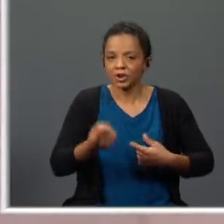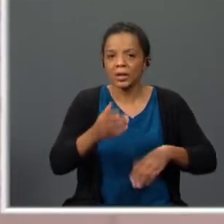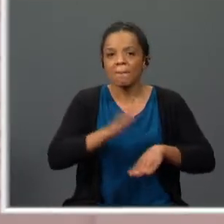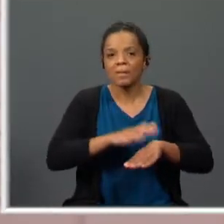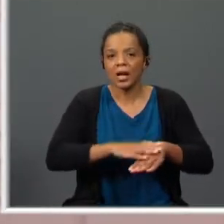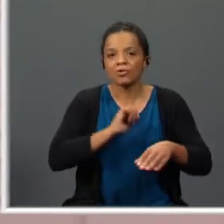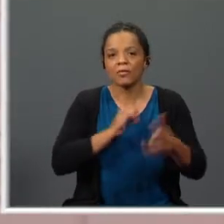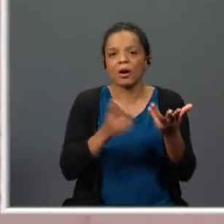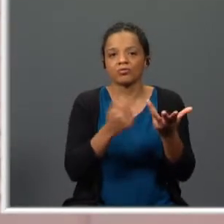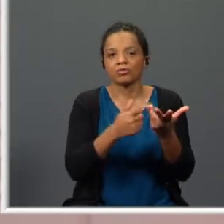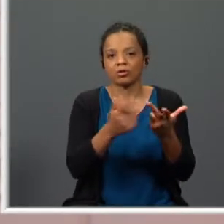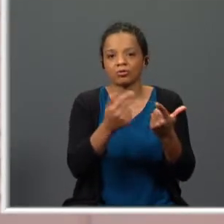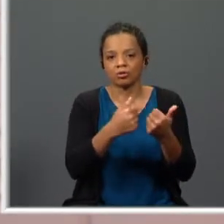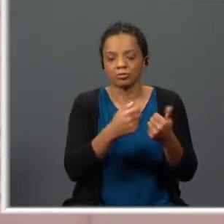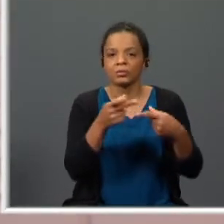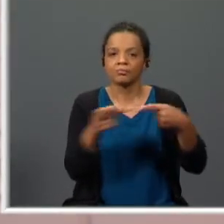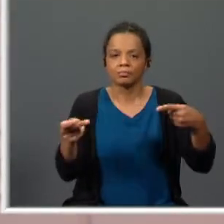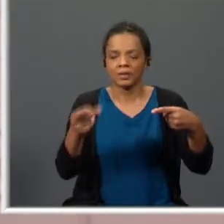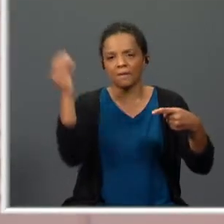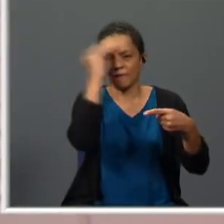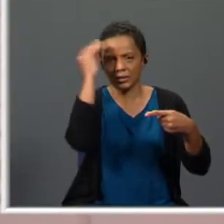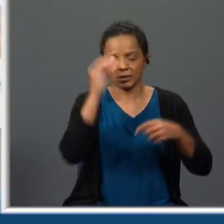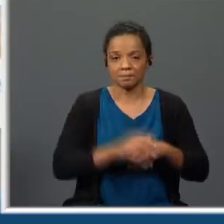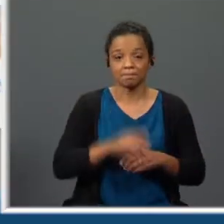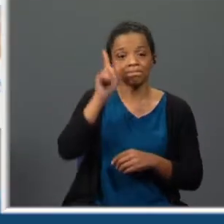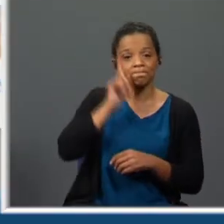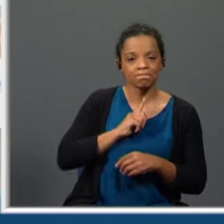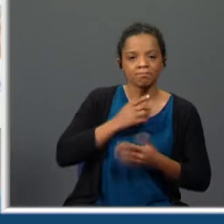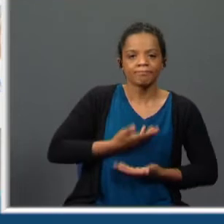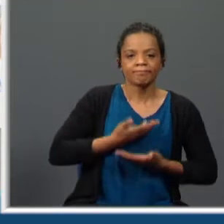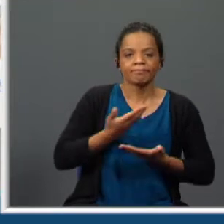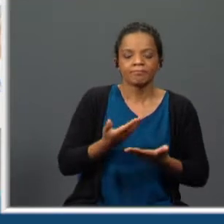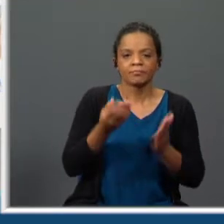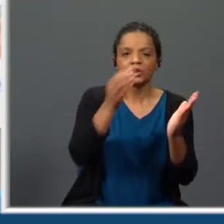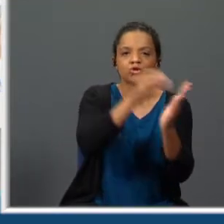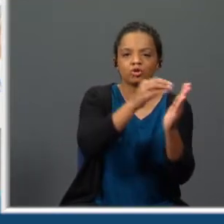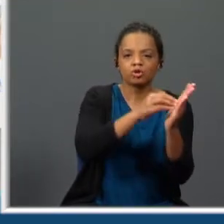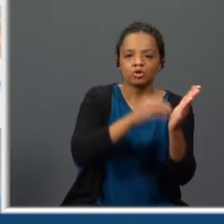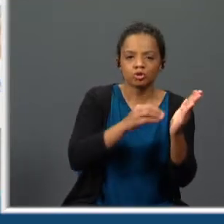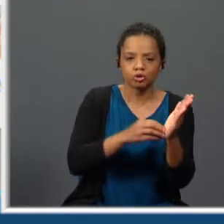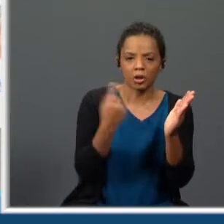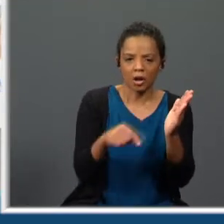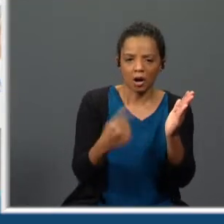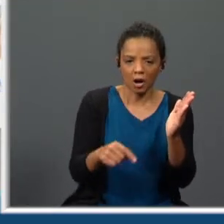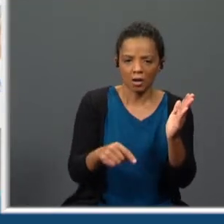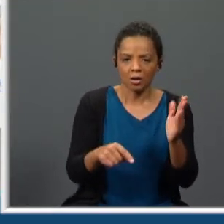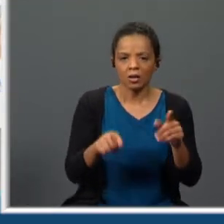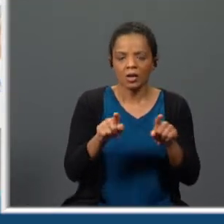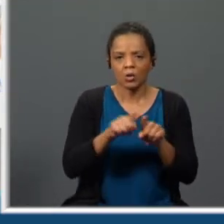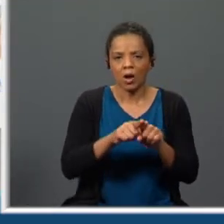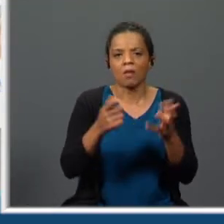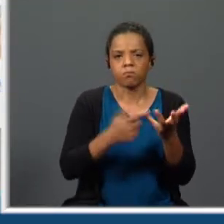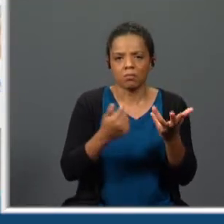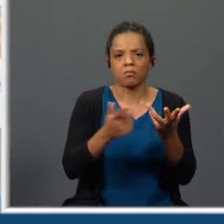pecados então esta afirmação é falsa Brísida Vaz apresenta os símbolos cénicos que a acompanham usando uma extensa